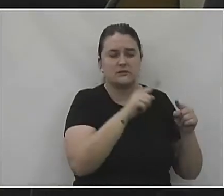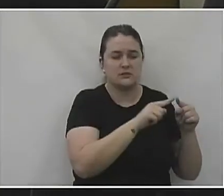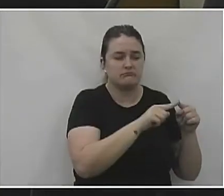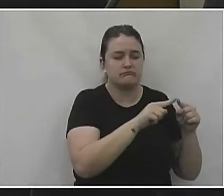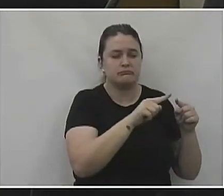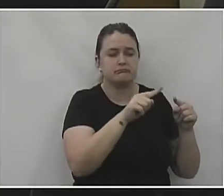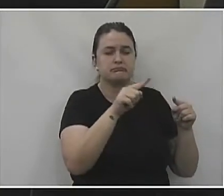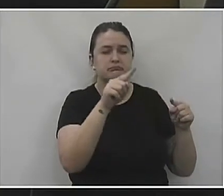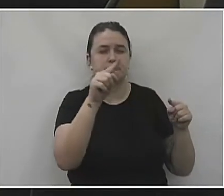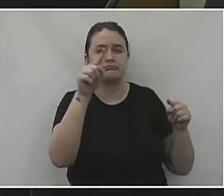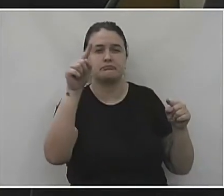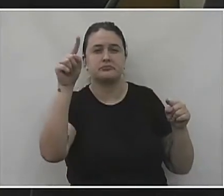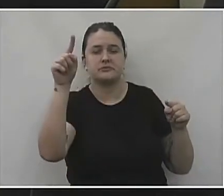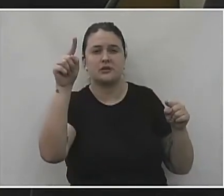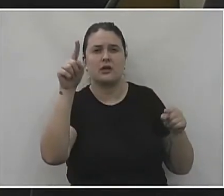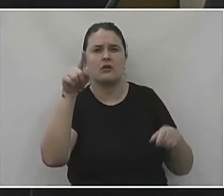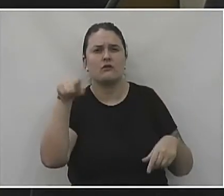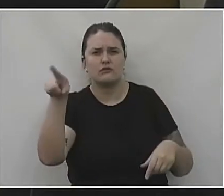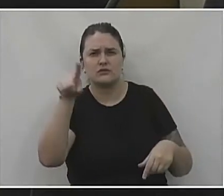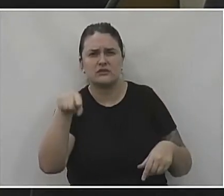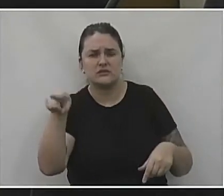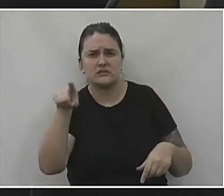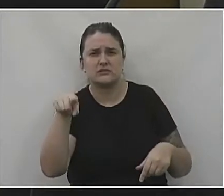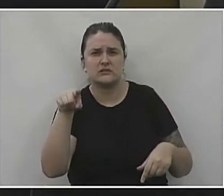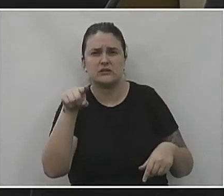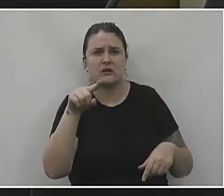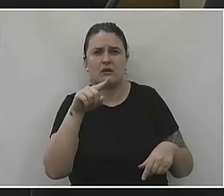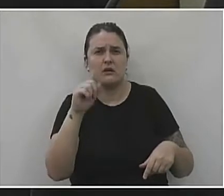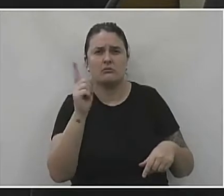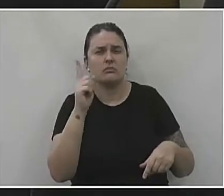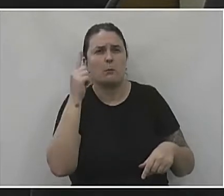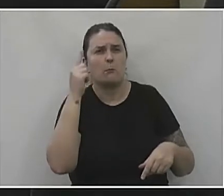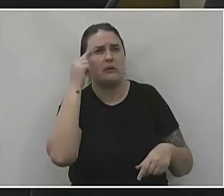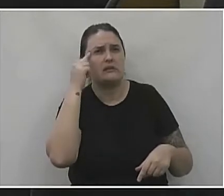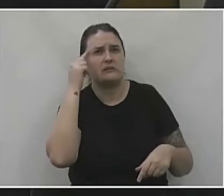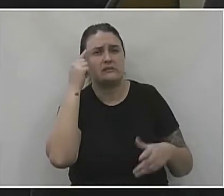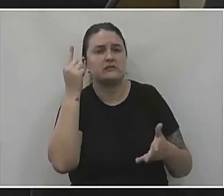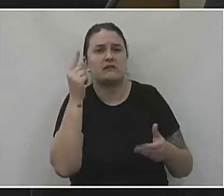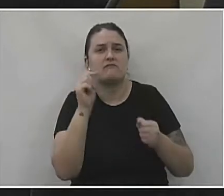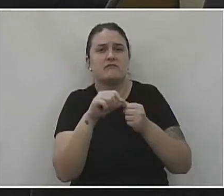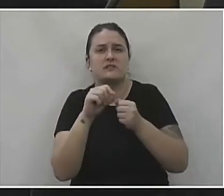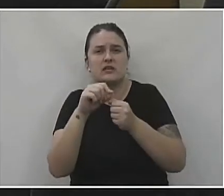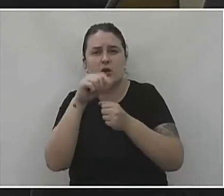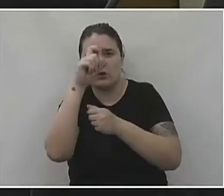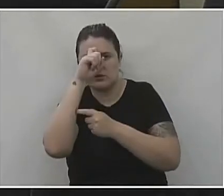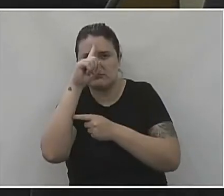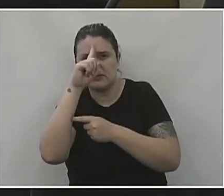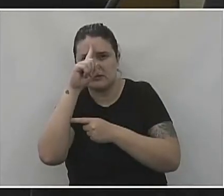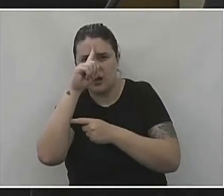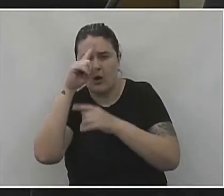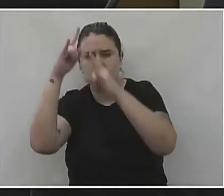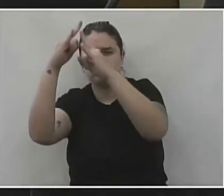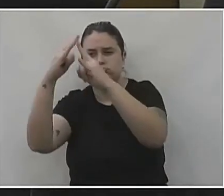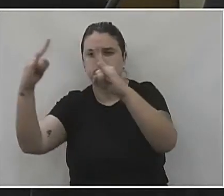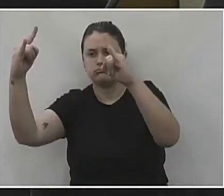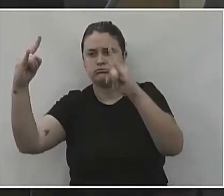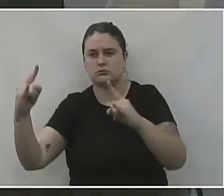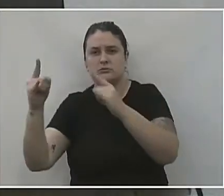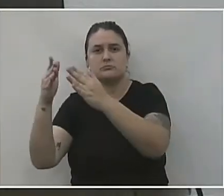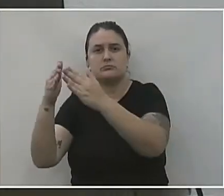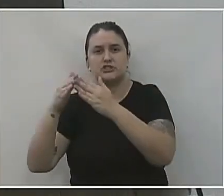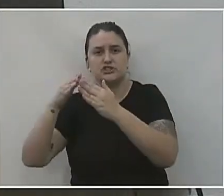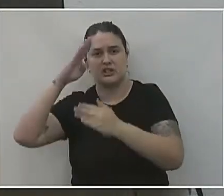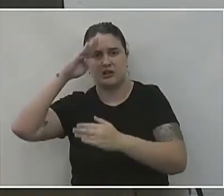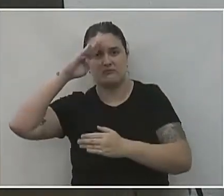crescendo, o número de casos, vocês não passam pela ideia de vocês montar um hospital de campanha com a ajuda do exército.